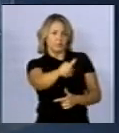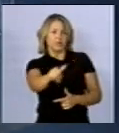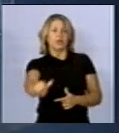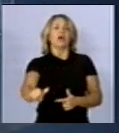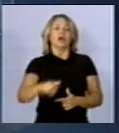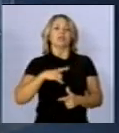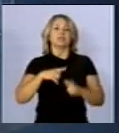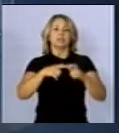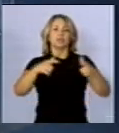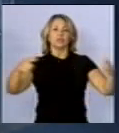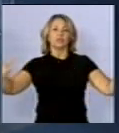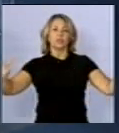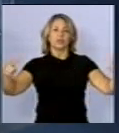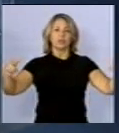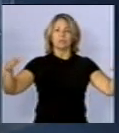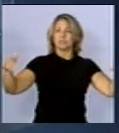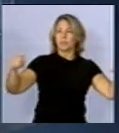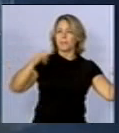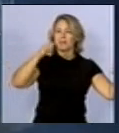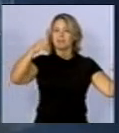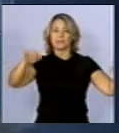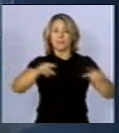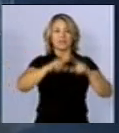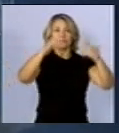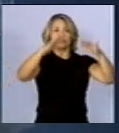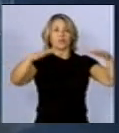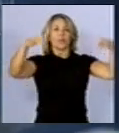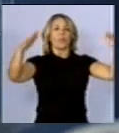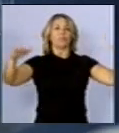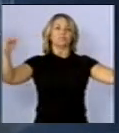um campo elétrico, ela produz um campo magnético, mas não produz uma onda radiante.